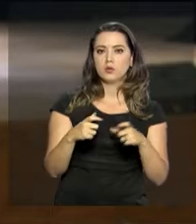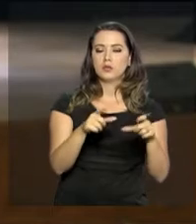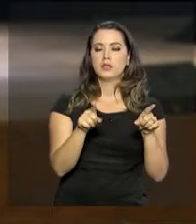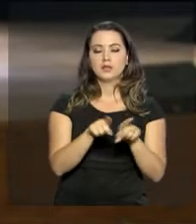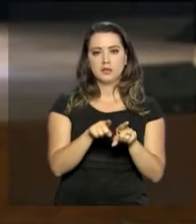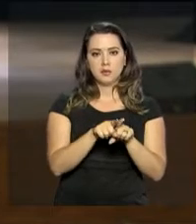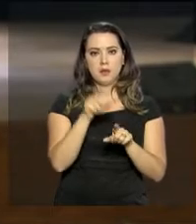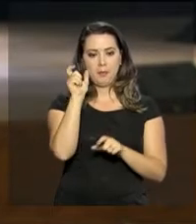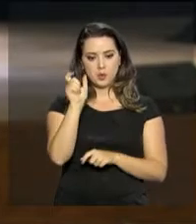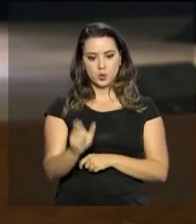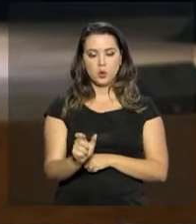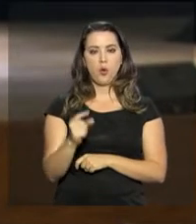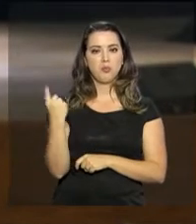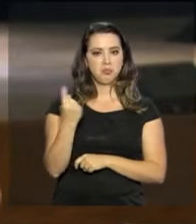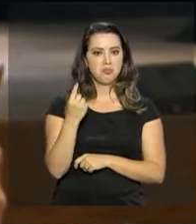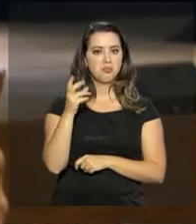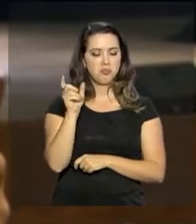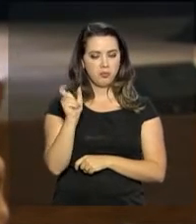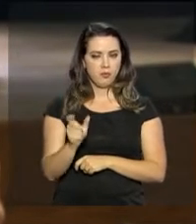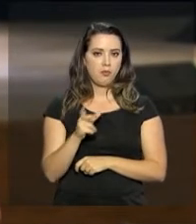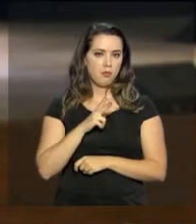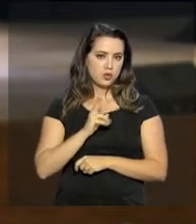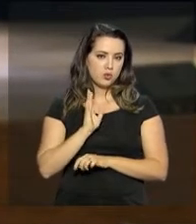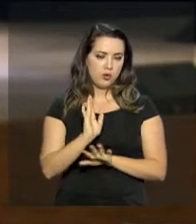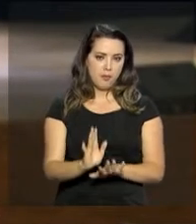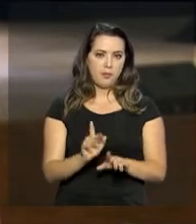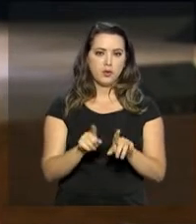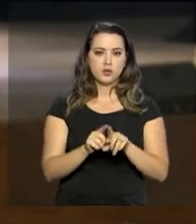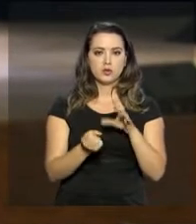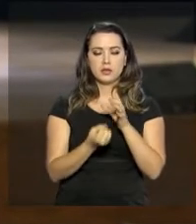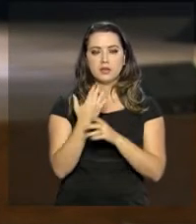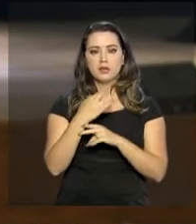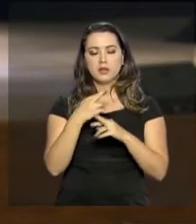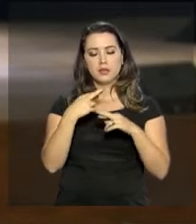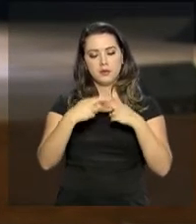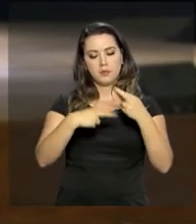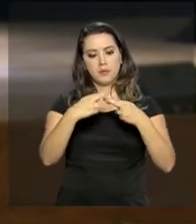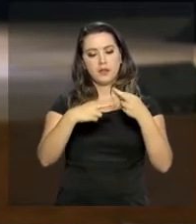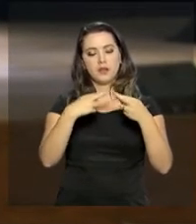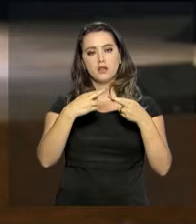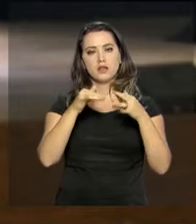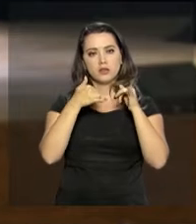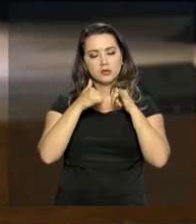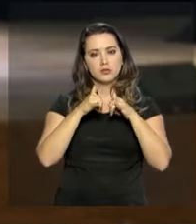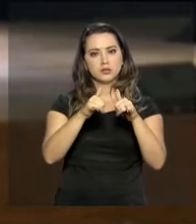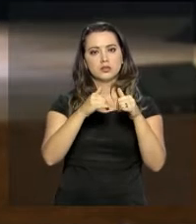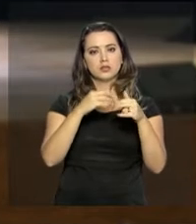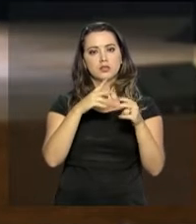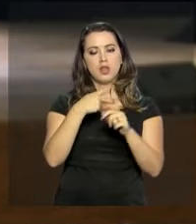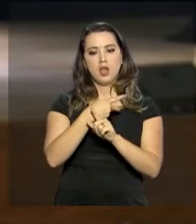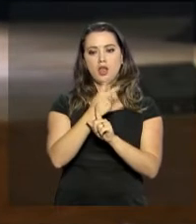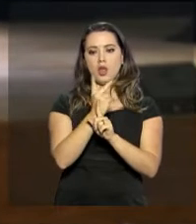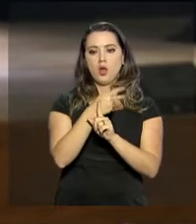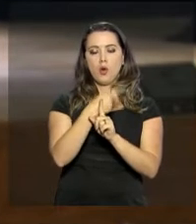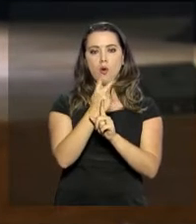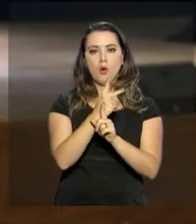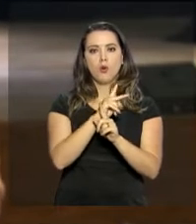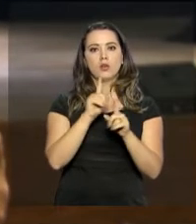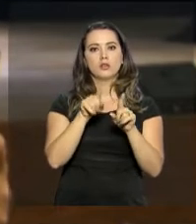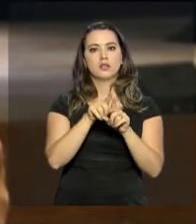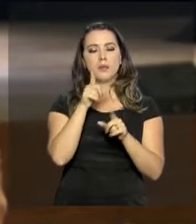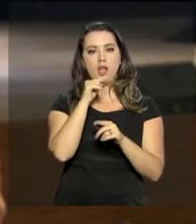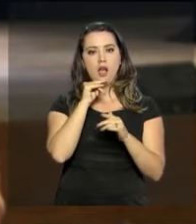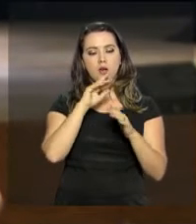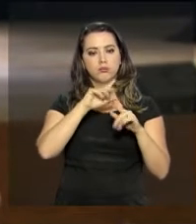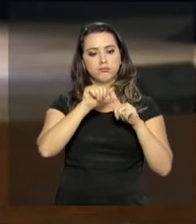a pessoa física. Poderão ser financiados sistemas de geração de energia solar, eólica e de aquecimento de água por meio de placas solares.